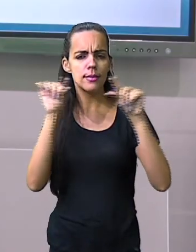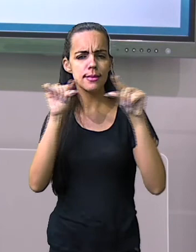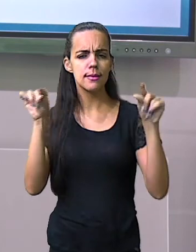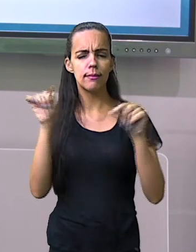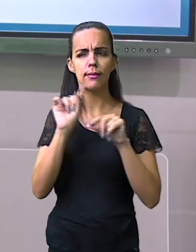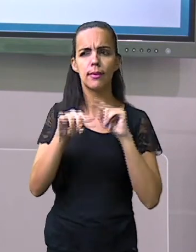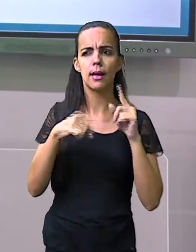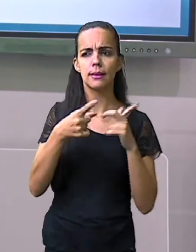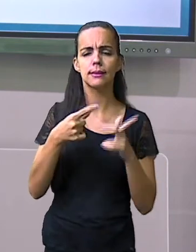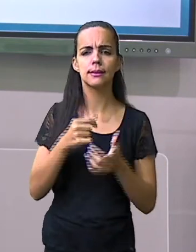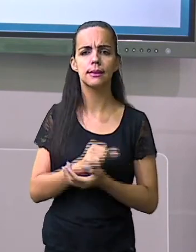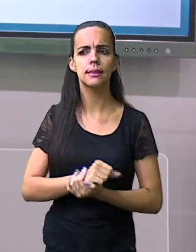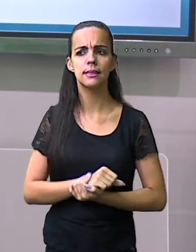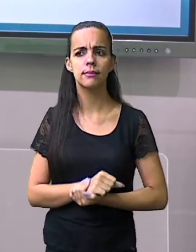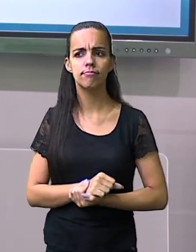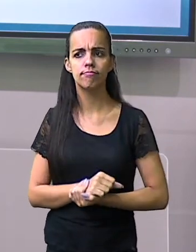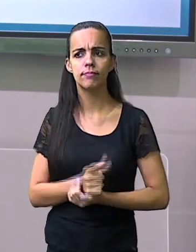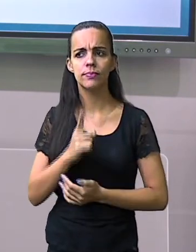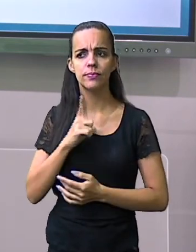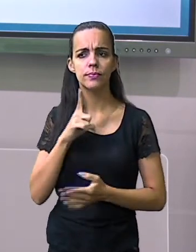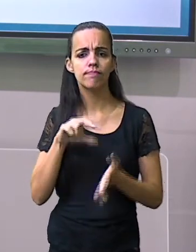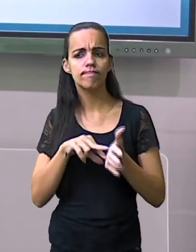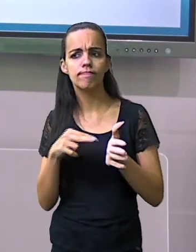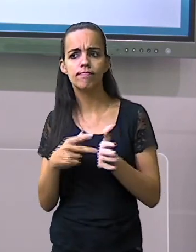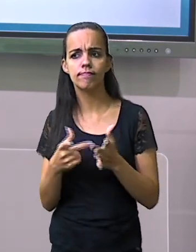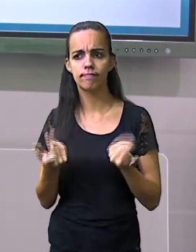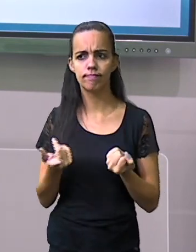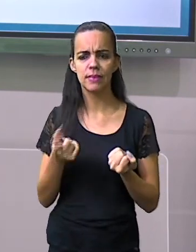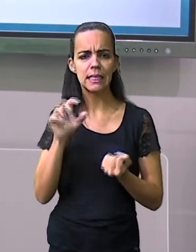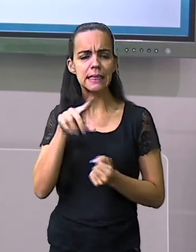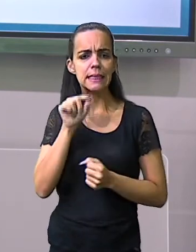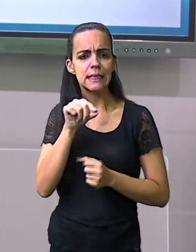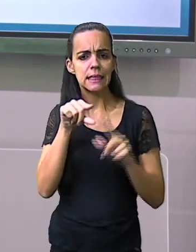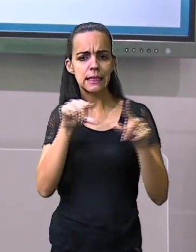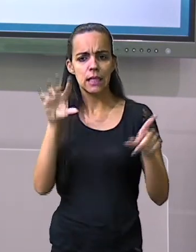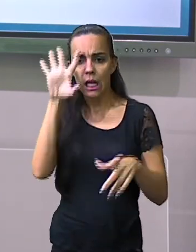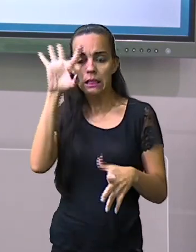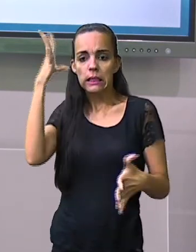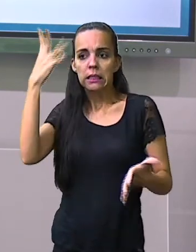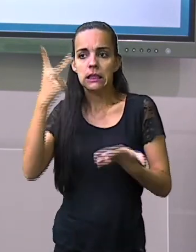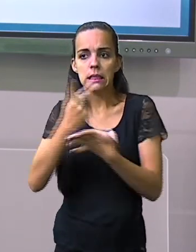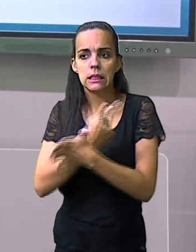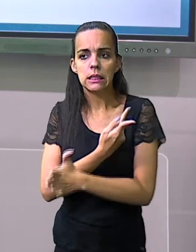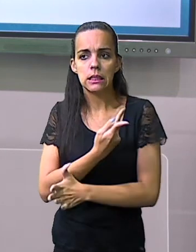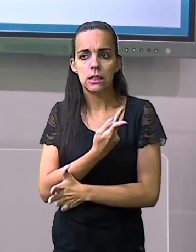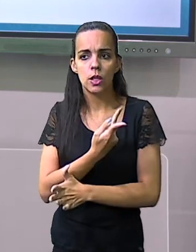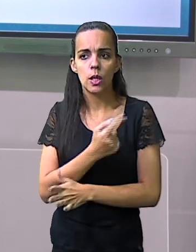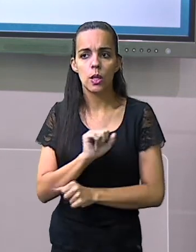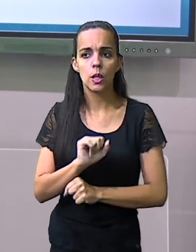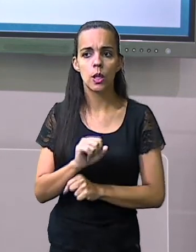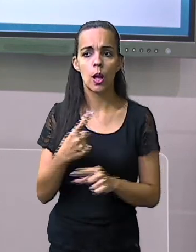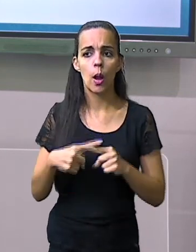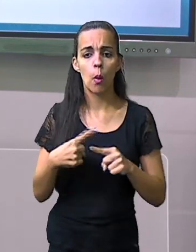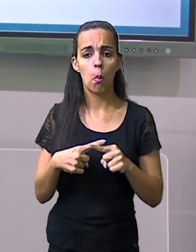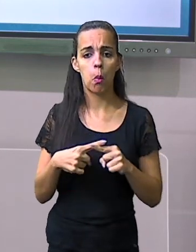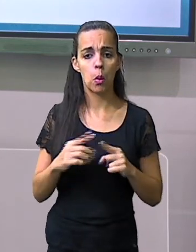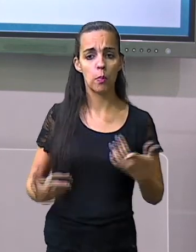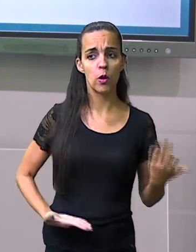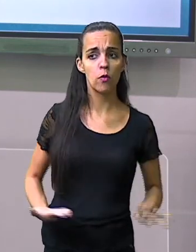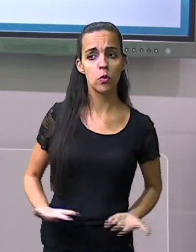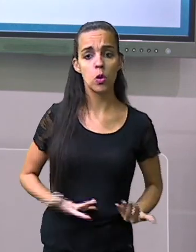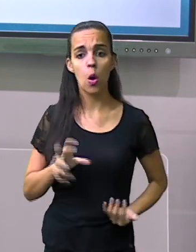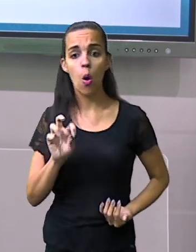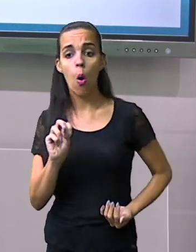O que que ele quis dizer, né, com essa frase? Que tragédia? Será que ele tá querendo dizer que tragédia pelo funcionário?